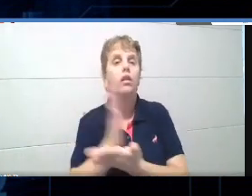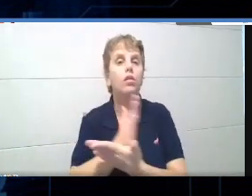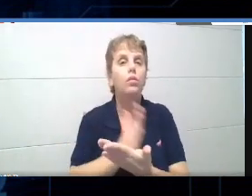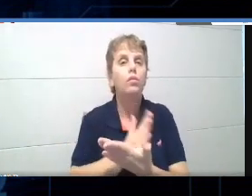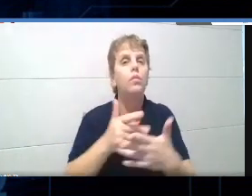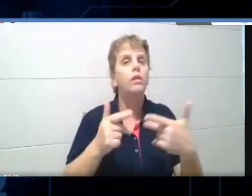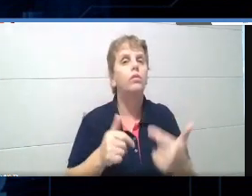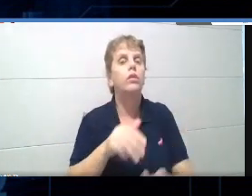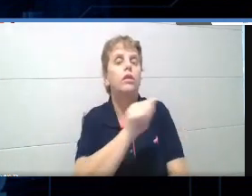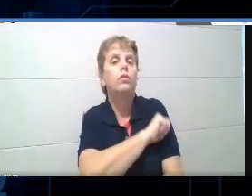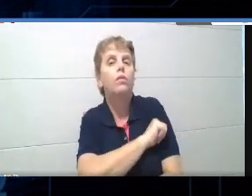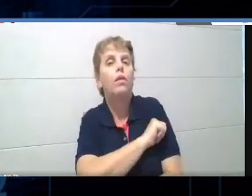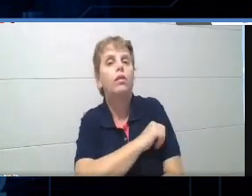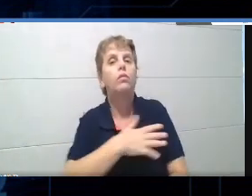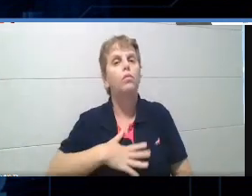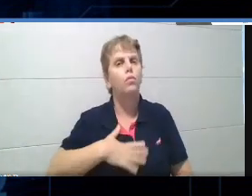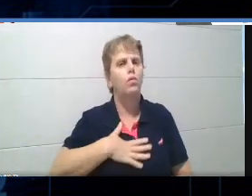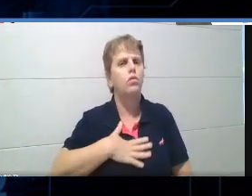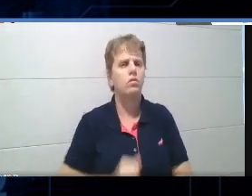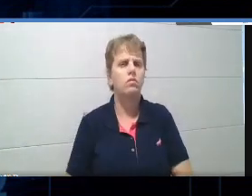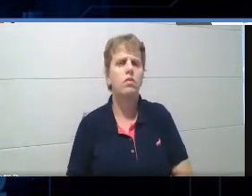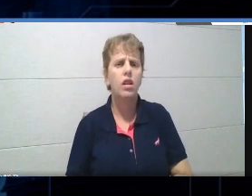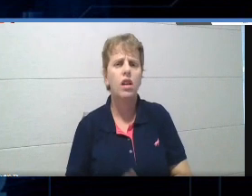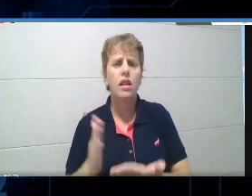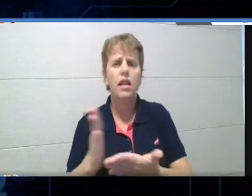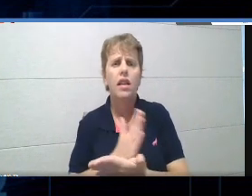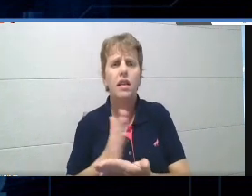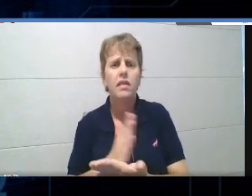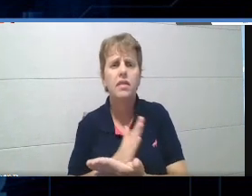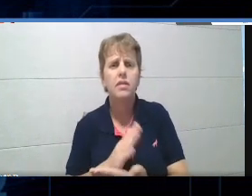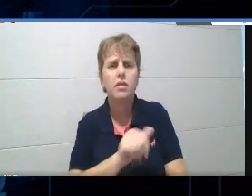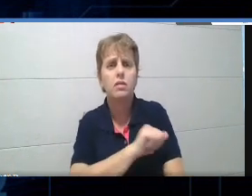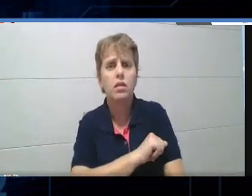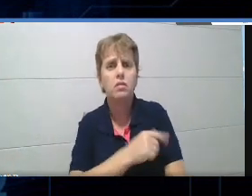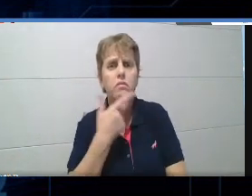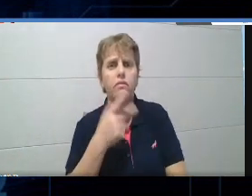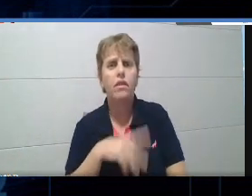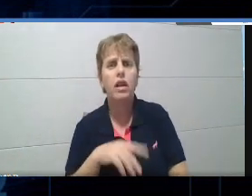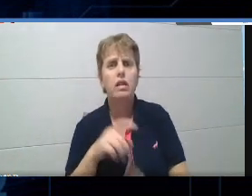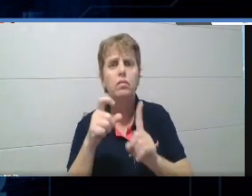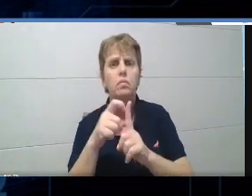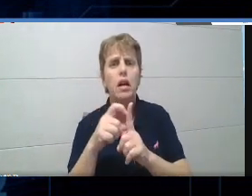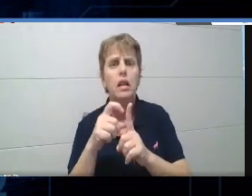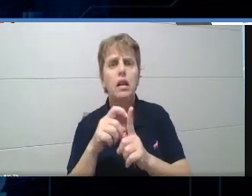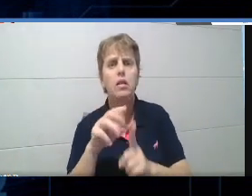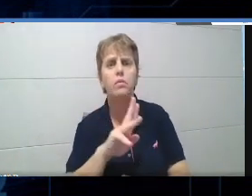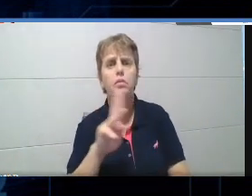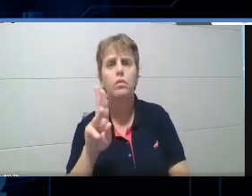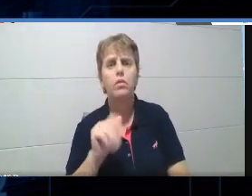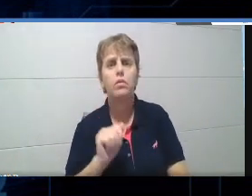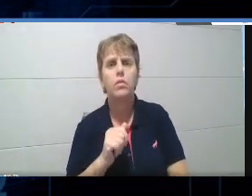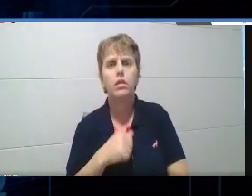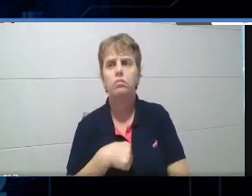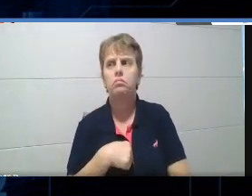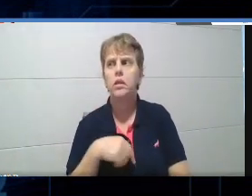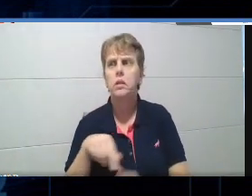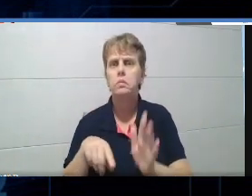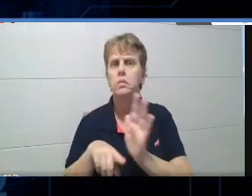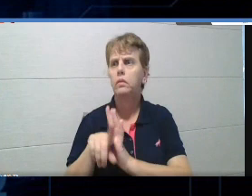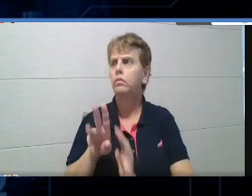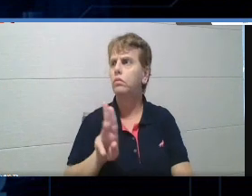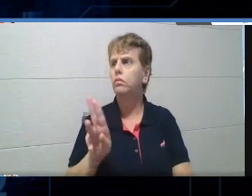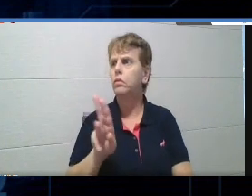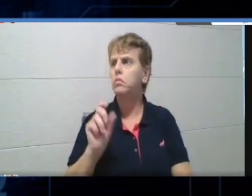eles gostam, às vezes eles falam umas coisas comigo, eu falo assim, gente, isso é nome de quê? Né, ai, nome de MC, não sei o quê, professora, eu vou aprendendo com eles, né,